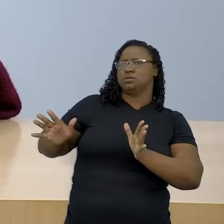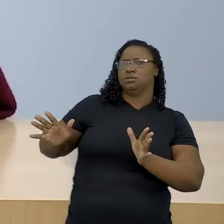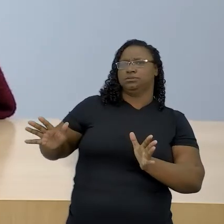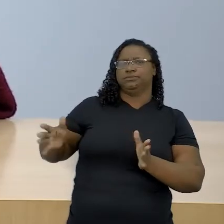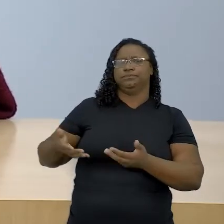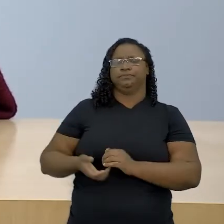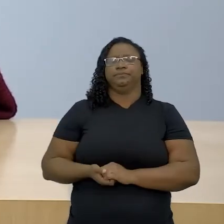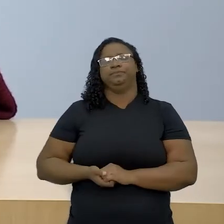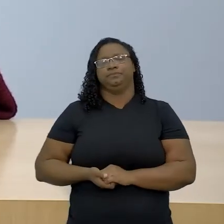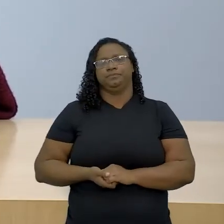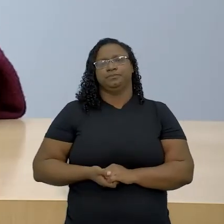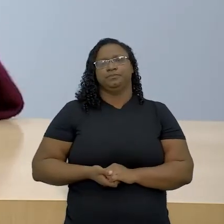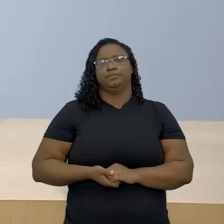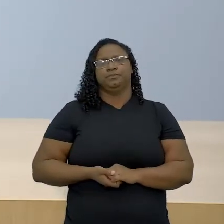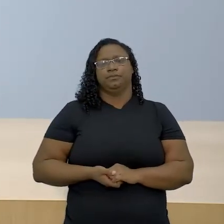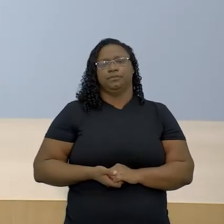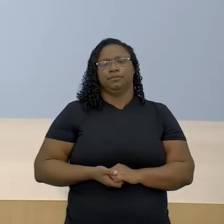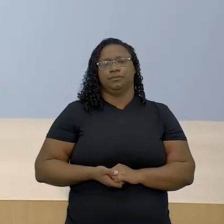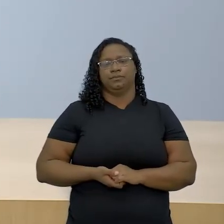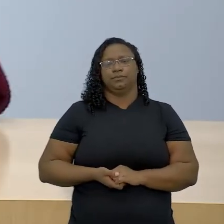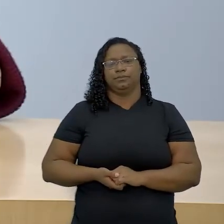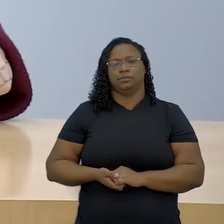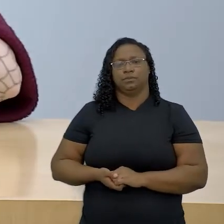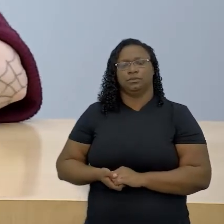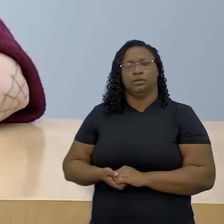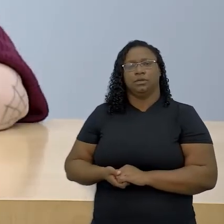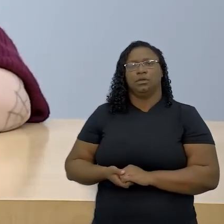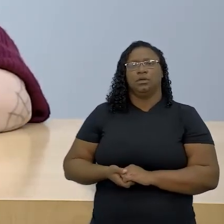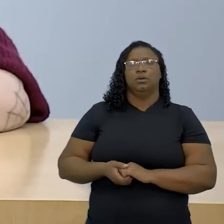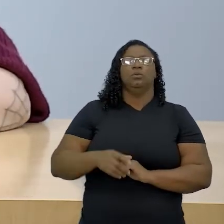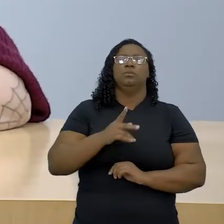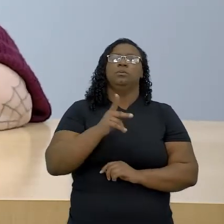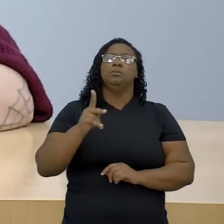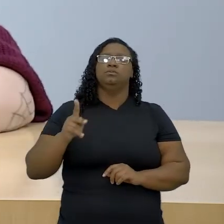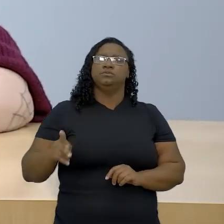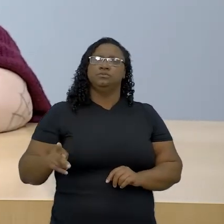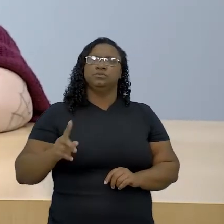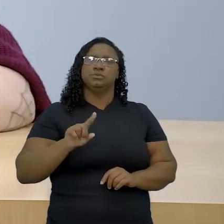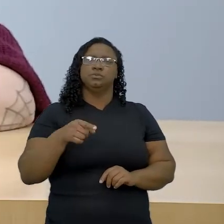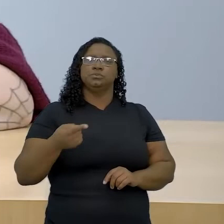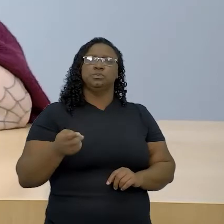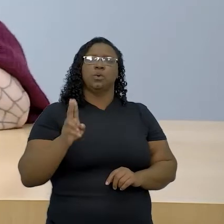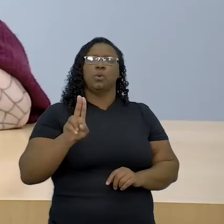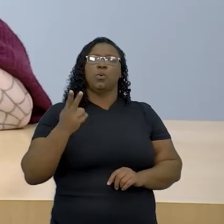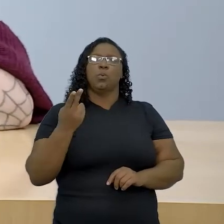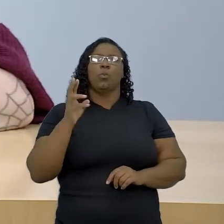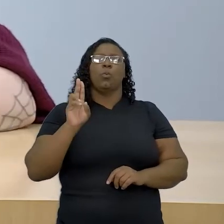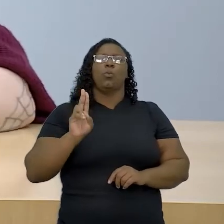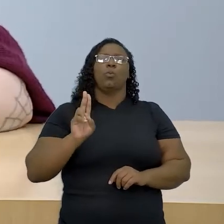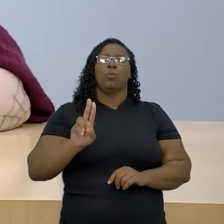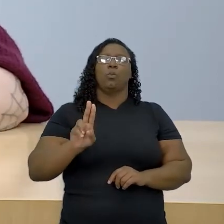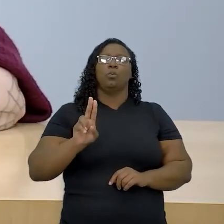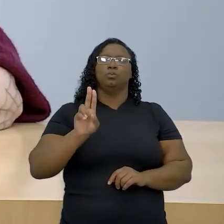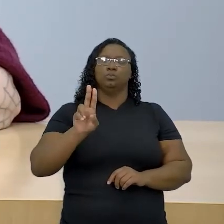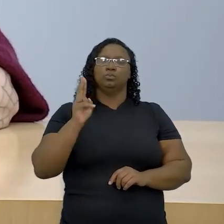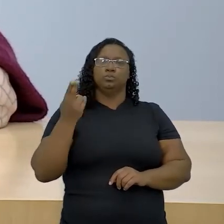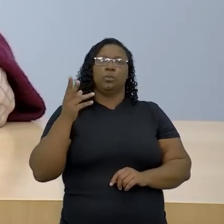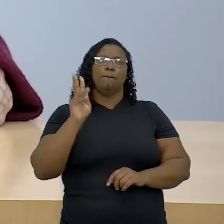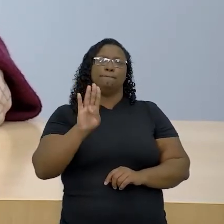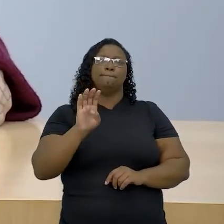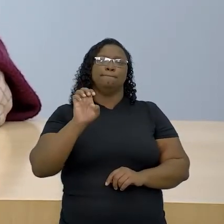O professor Aquilium Bembo não deixa de citar como um exemplo máximo de